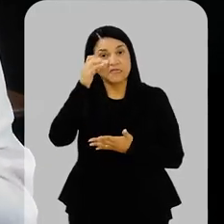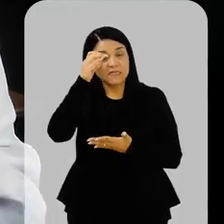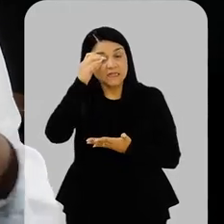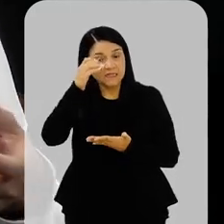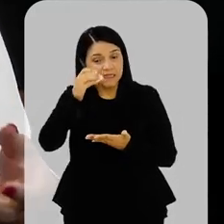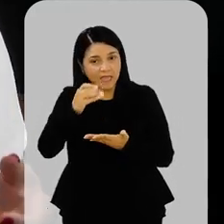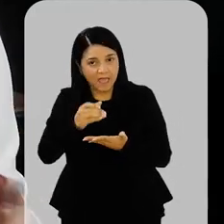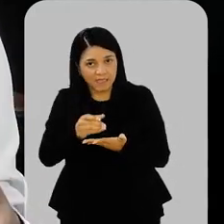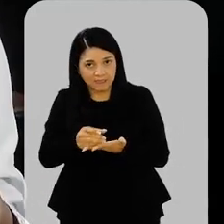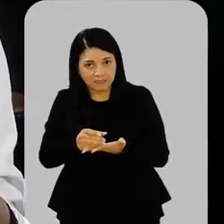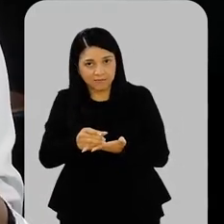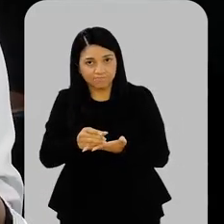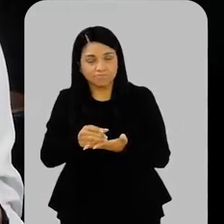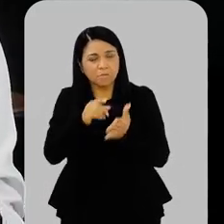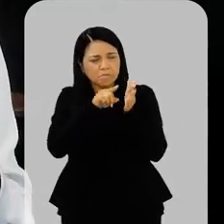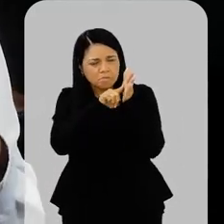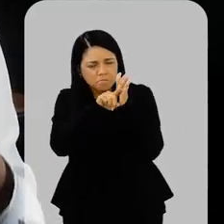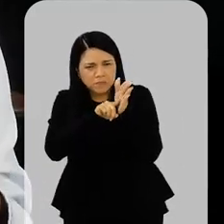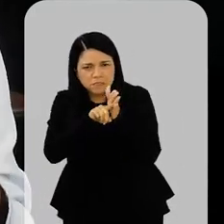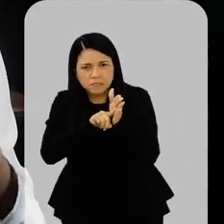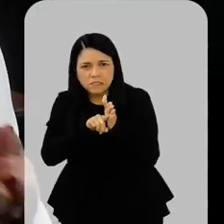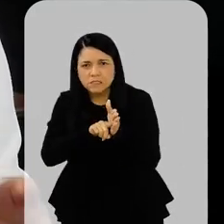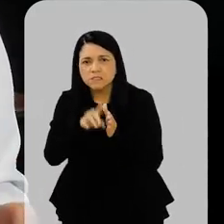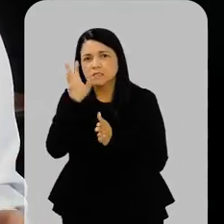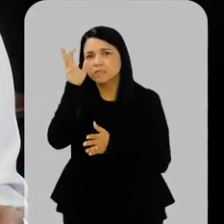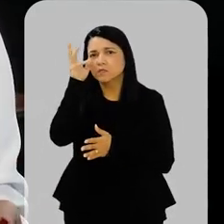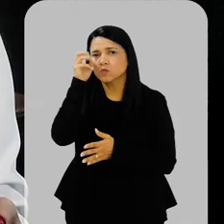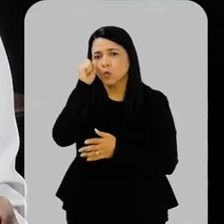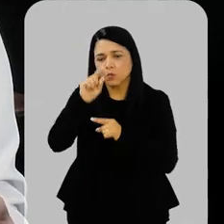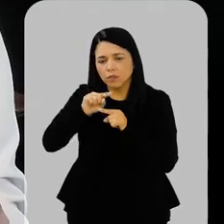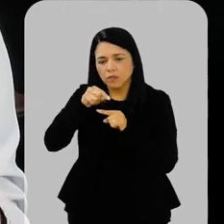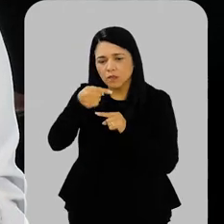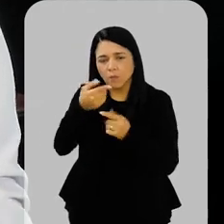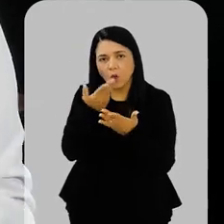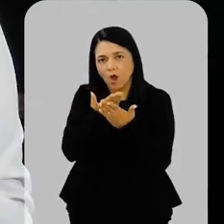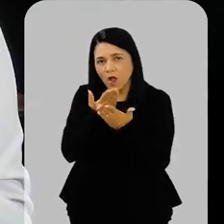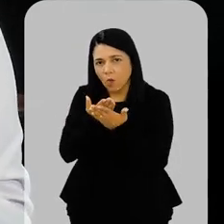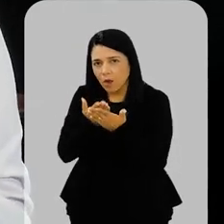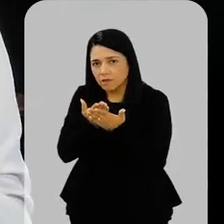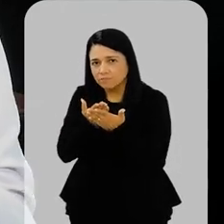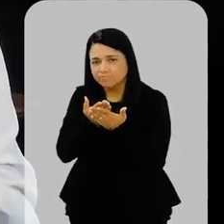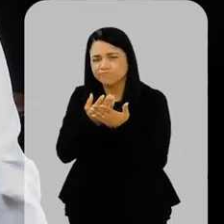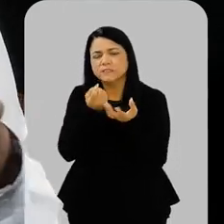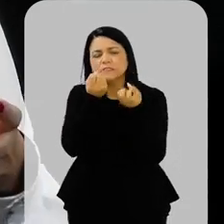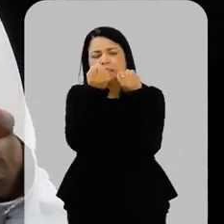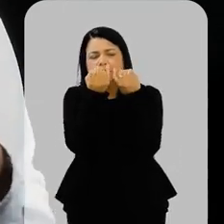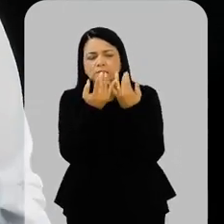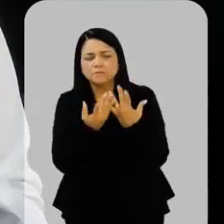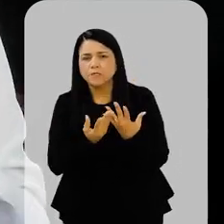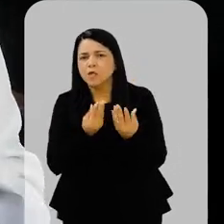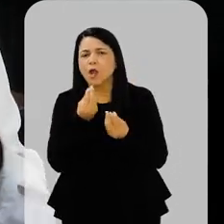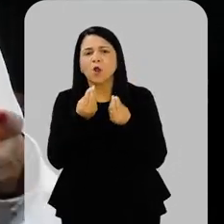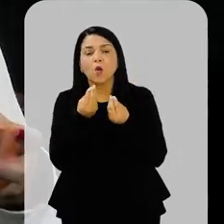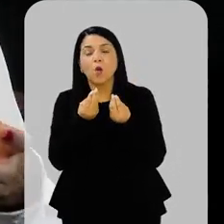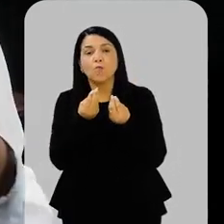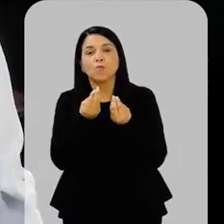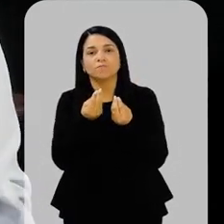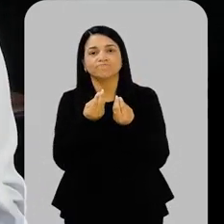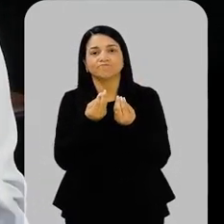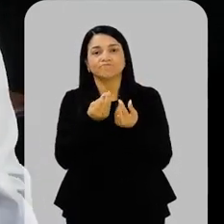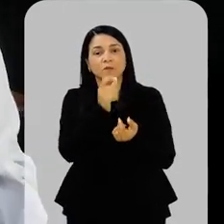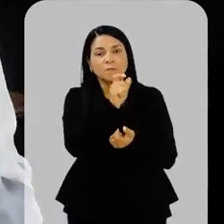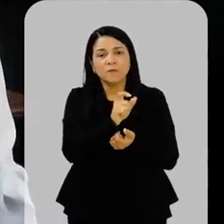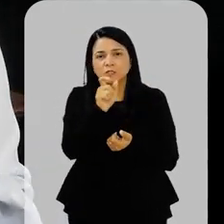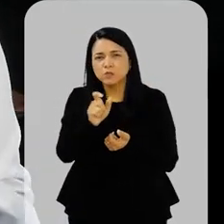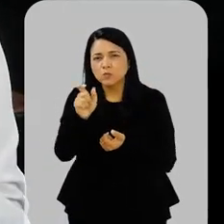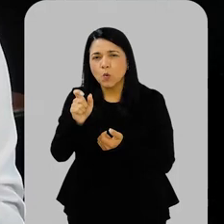pesquisa extensa sobre a soneca depois da aula. Eu queria que você explicasse um pouquinho para que as pessoas pudessem entender